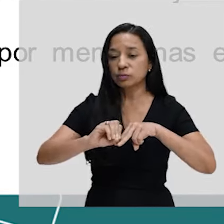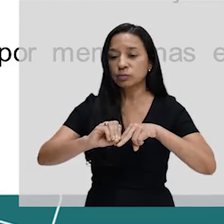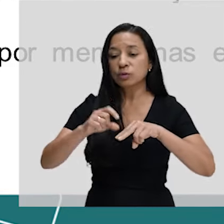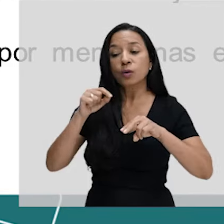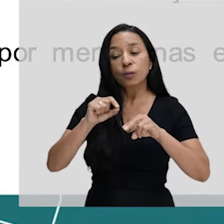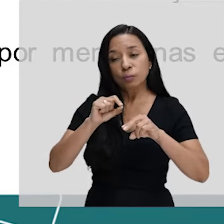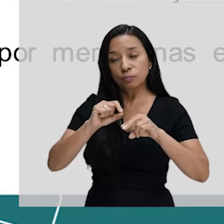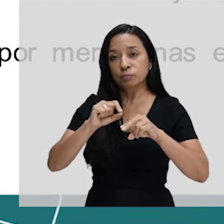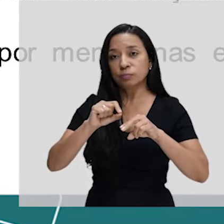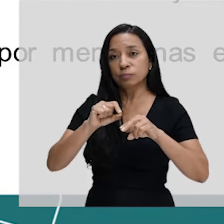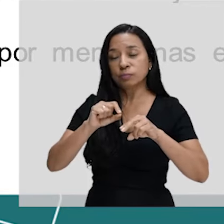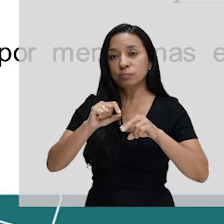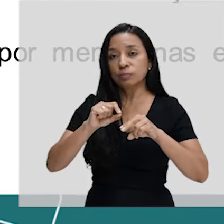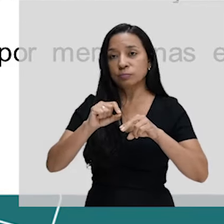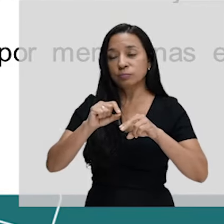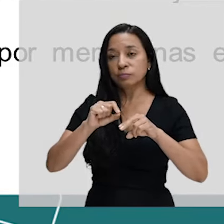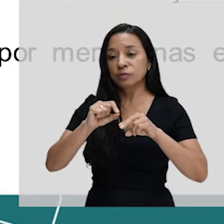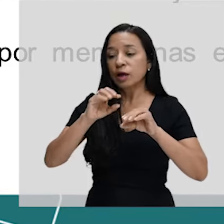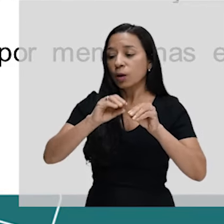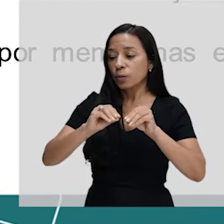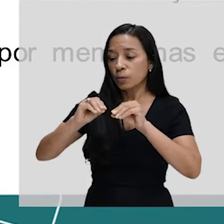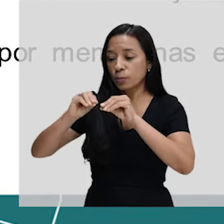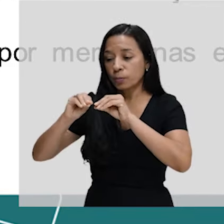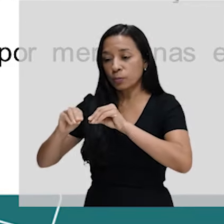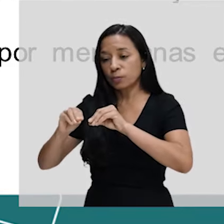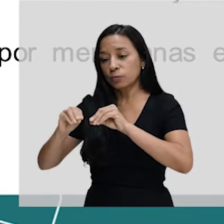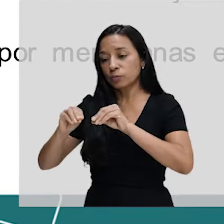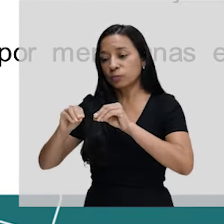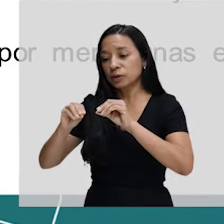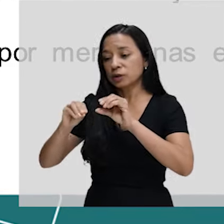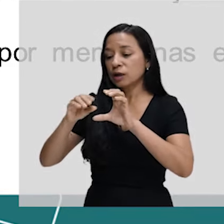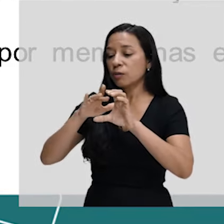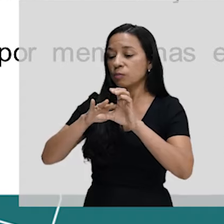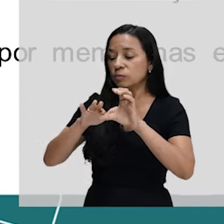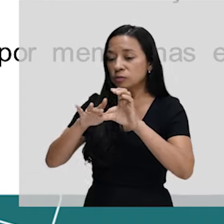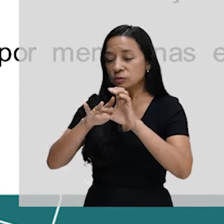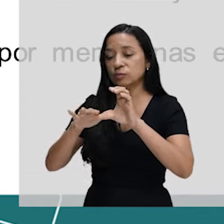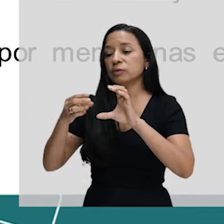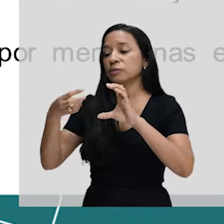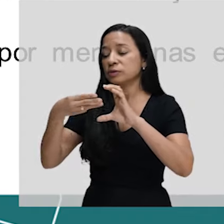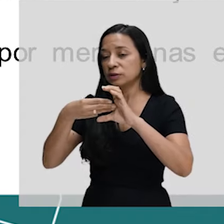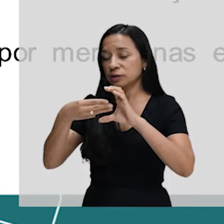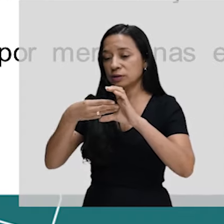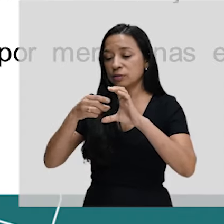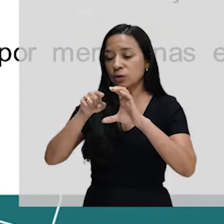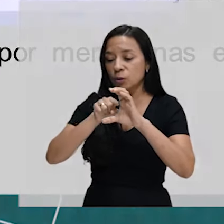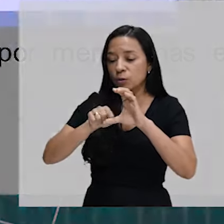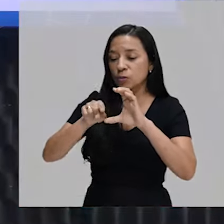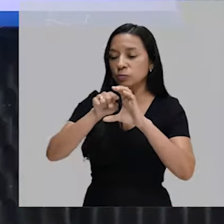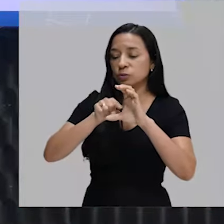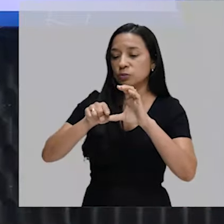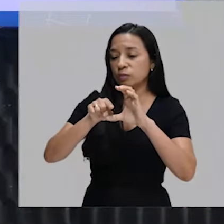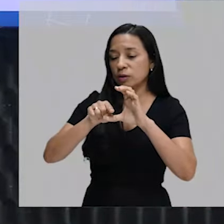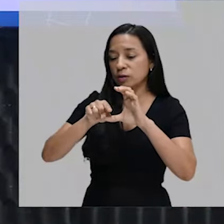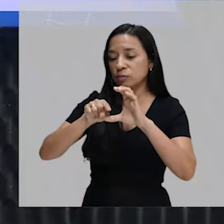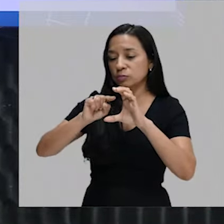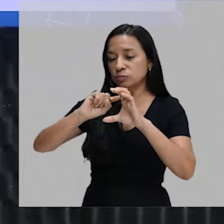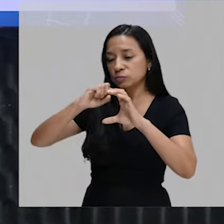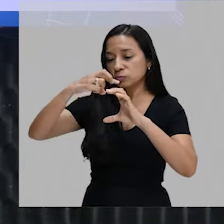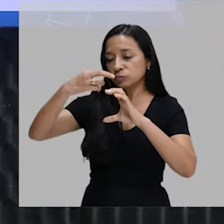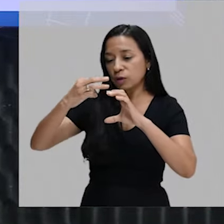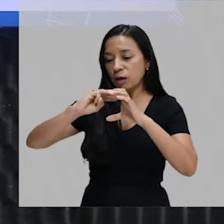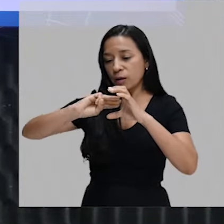ribossômico vai migrar para o citoplasma da célula, que é aquele espaço que fica entre a membrana